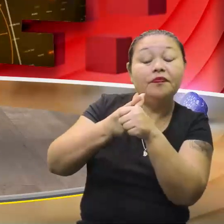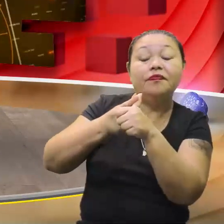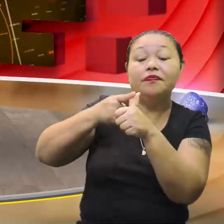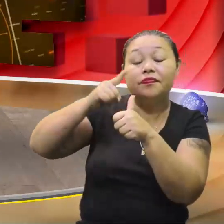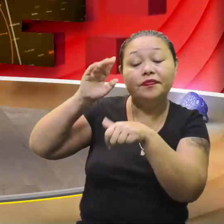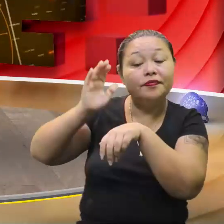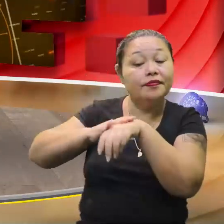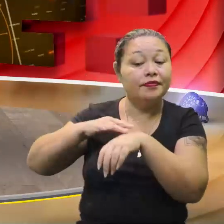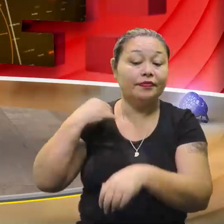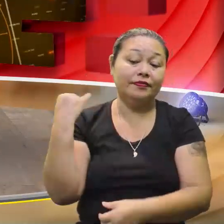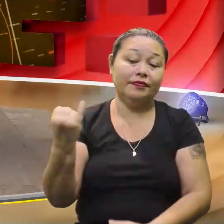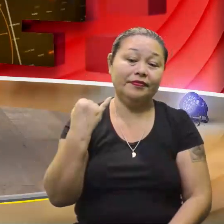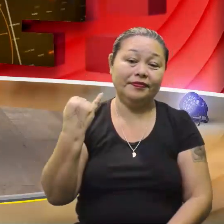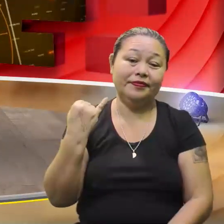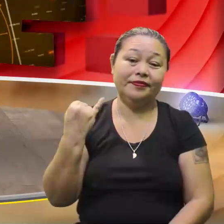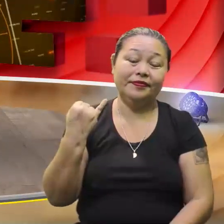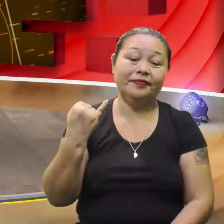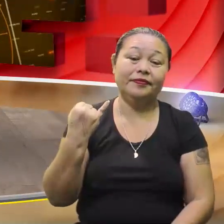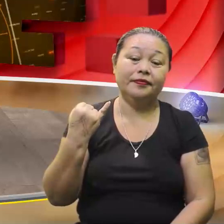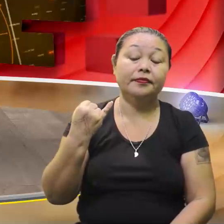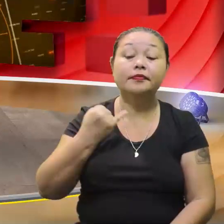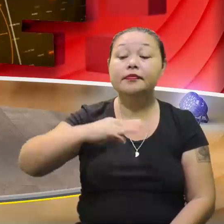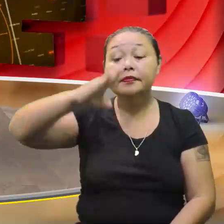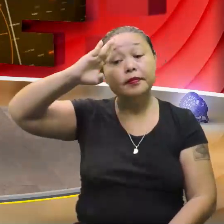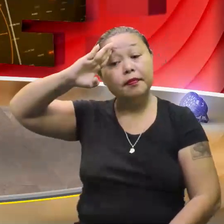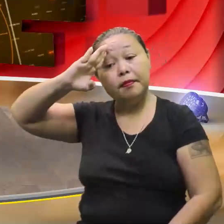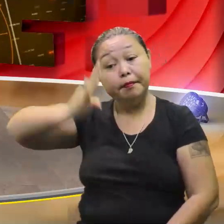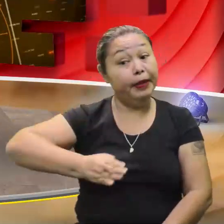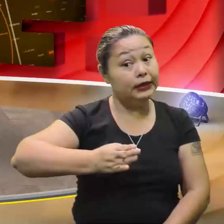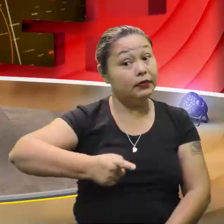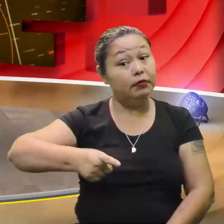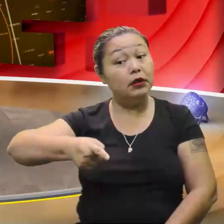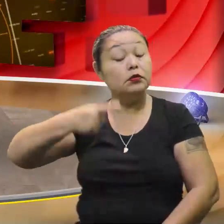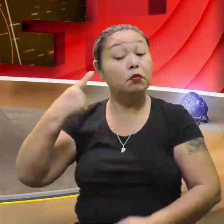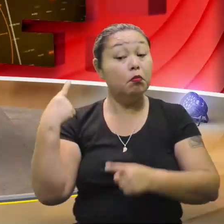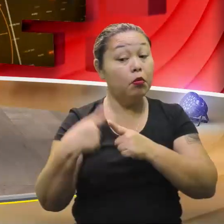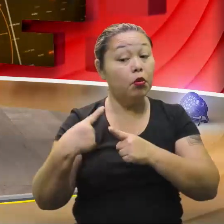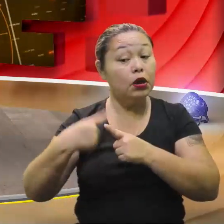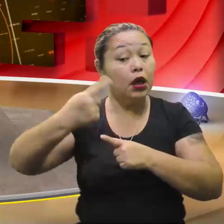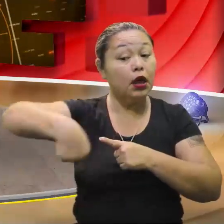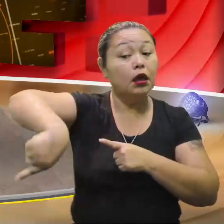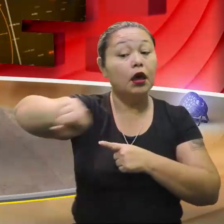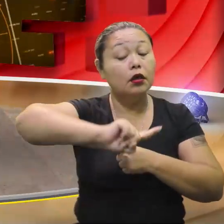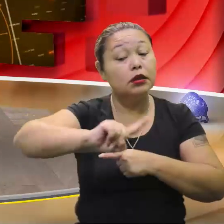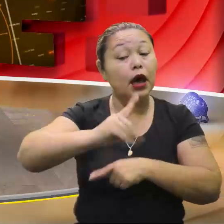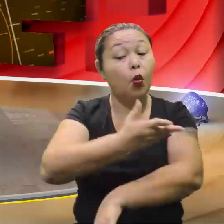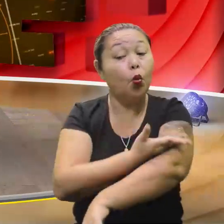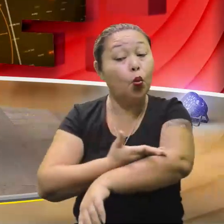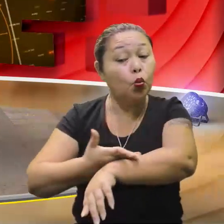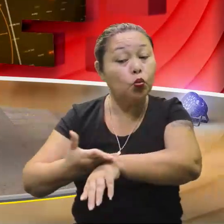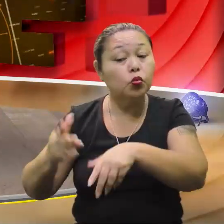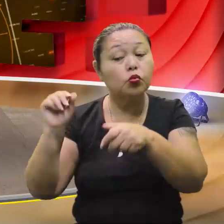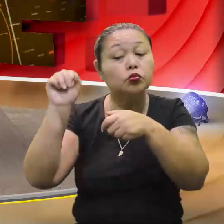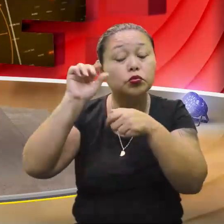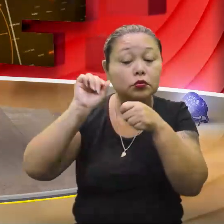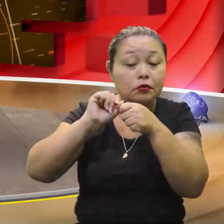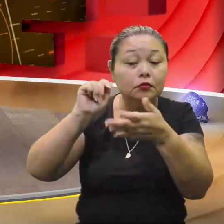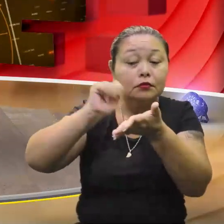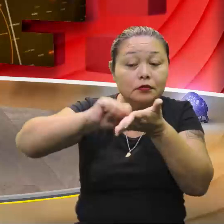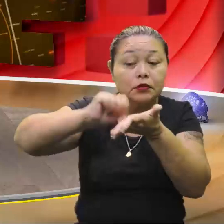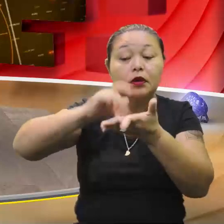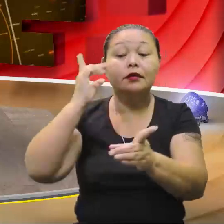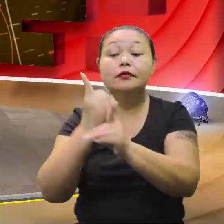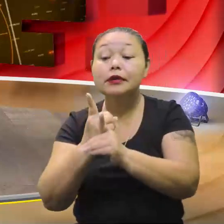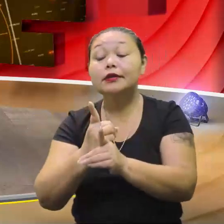o mais importante. Principalmente para quem não está habituado a trabalhar com ela. Descobrir quem é o A,